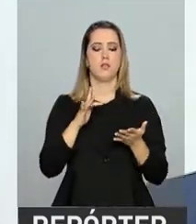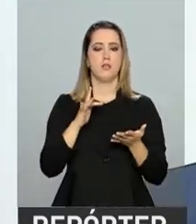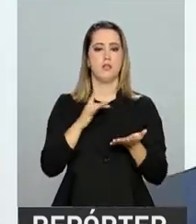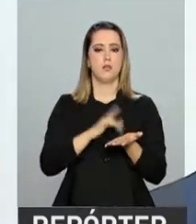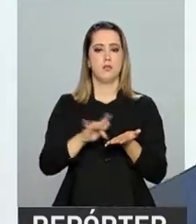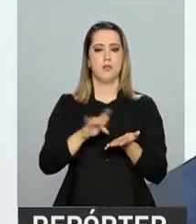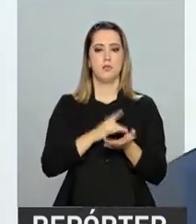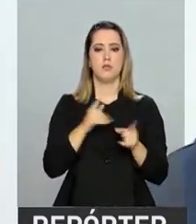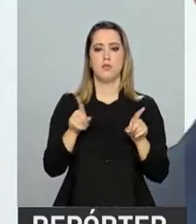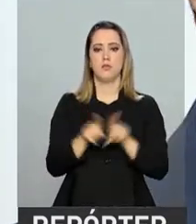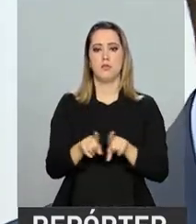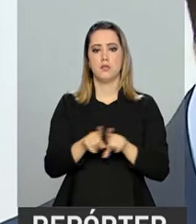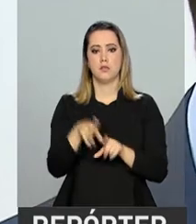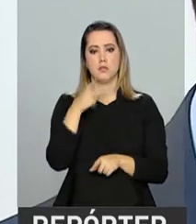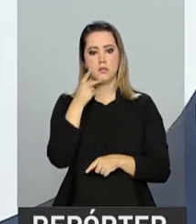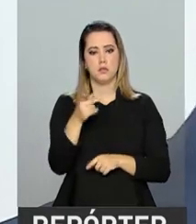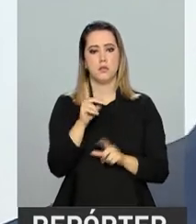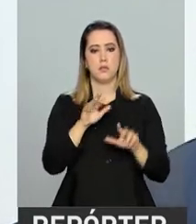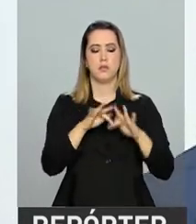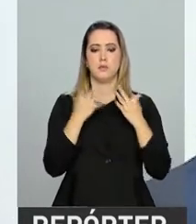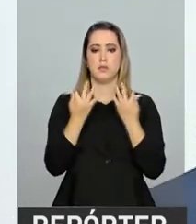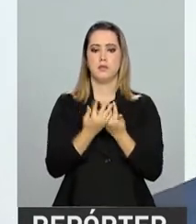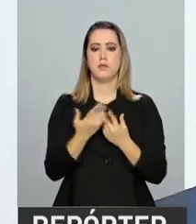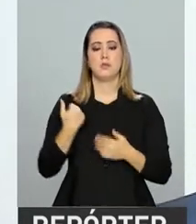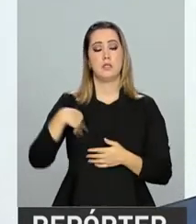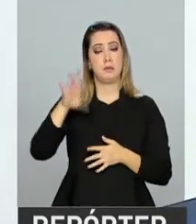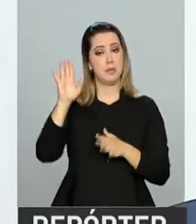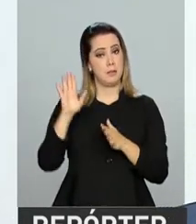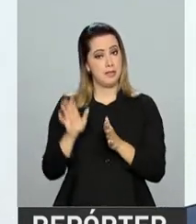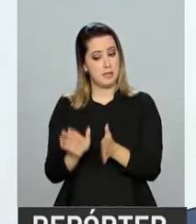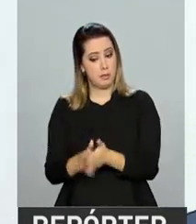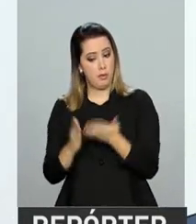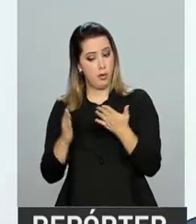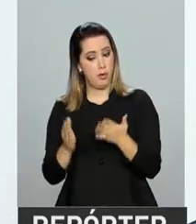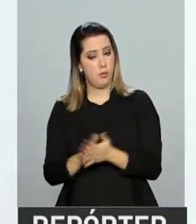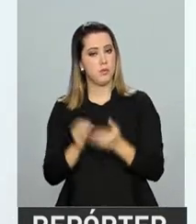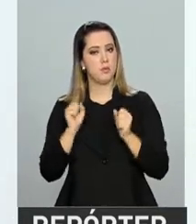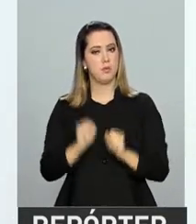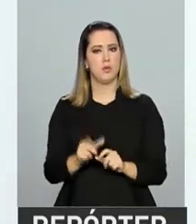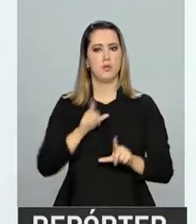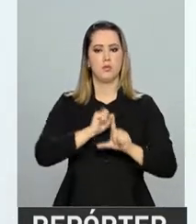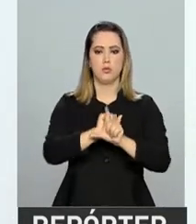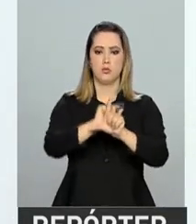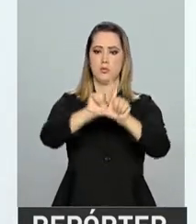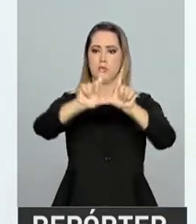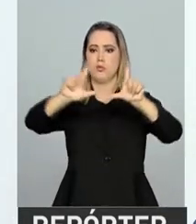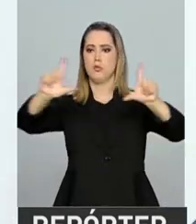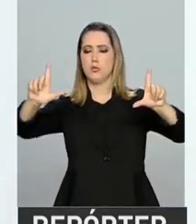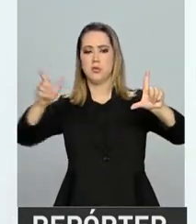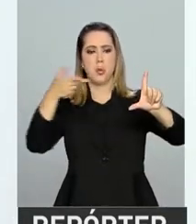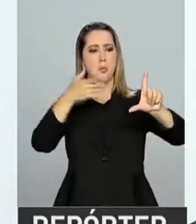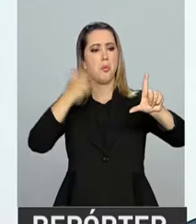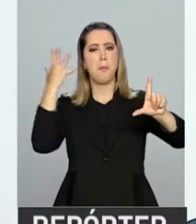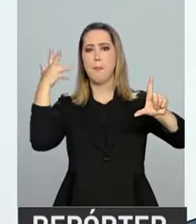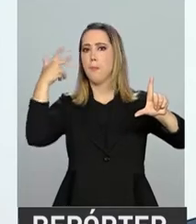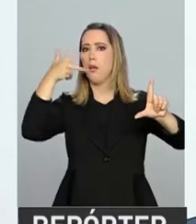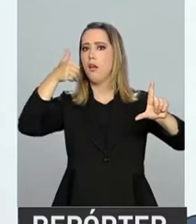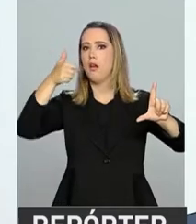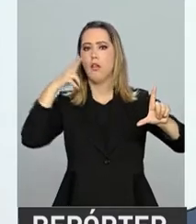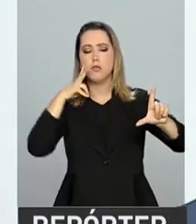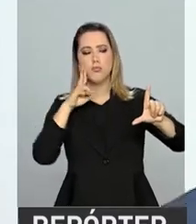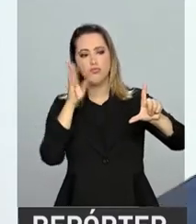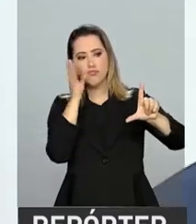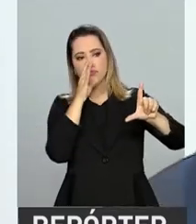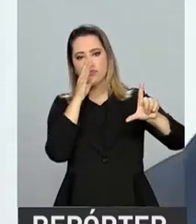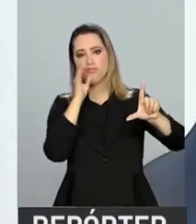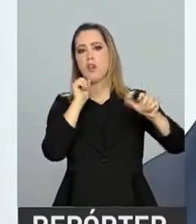Sem falar nas famílias, em especial aquelas mais humildes, que passaram a contar com uma imagem que elas não tinham, né? Para assistir